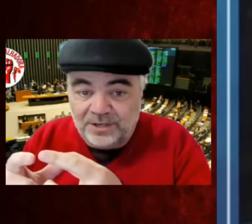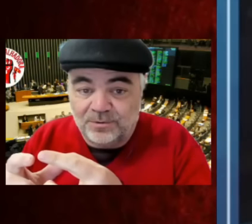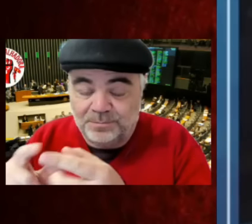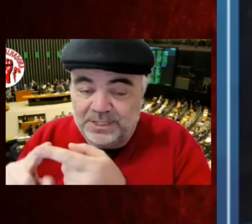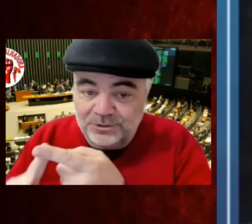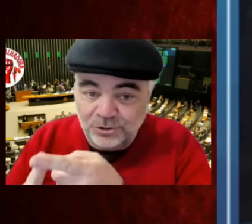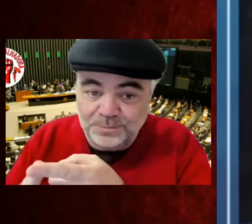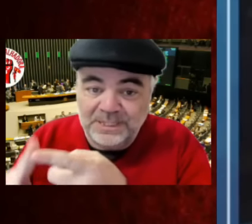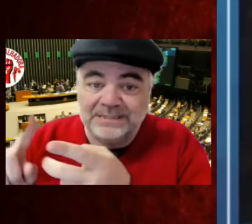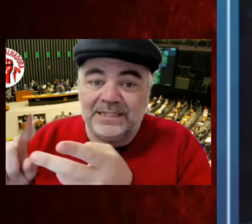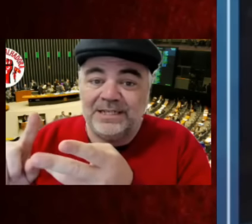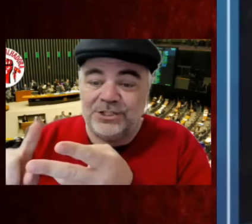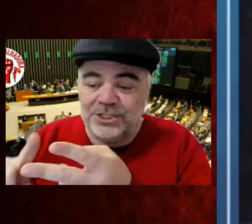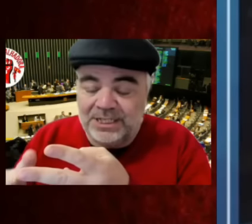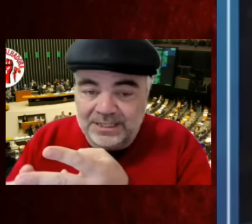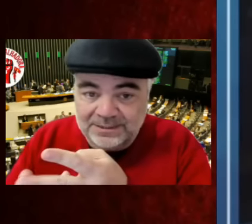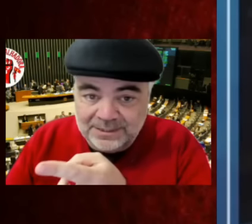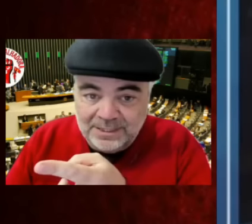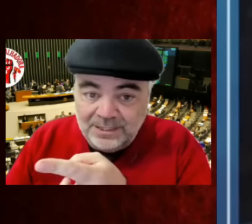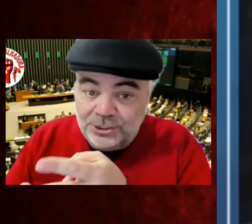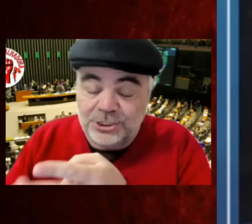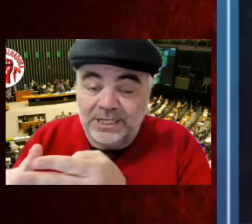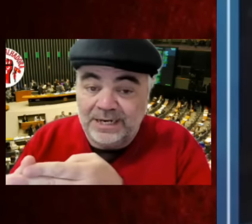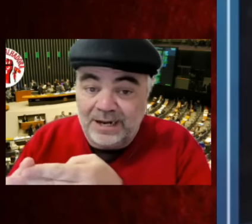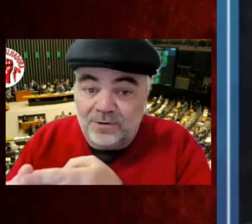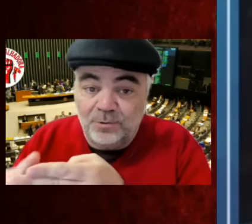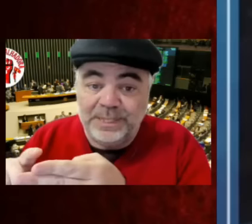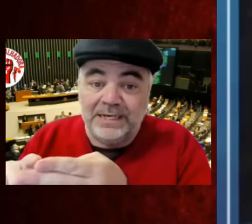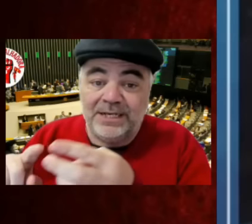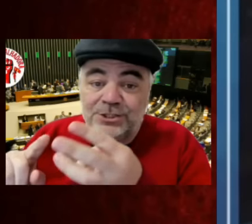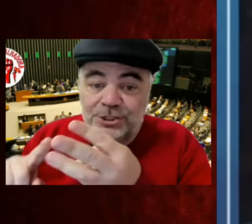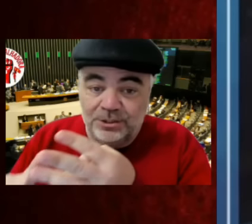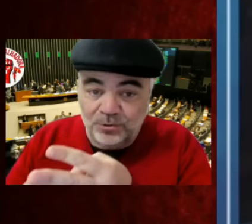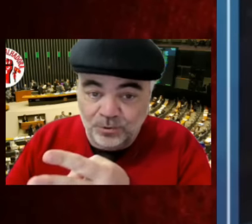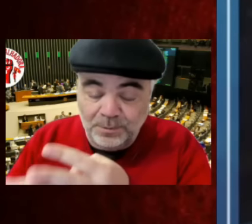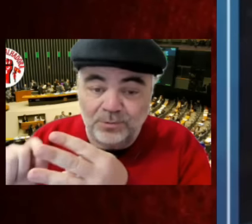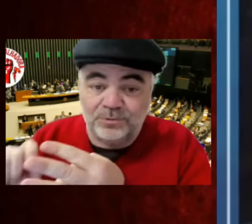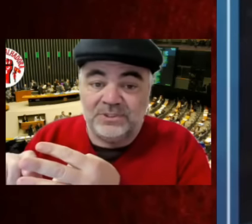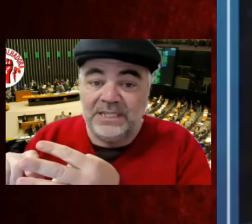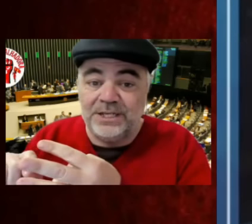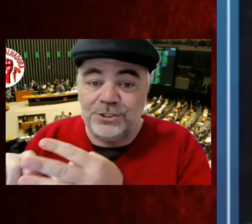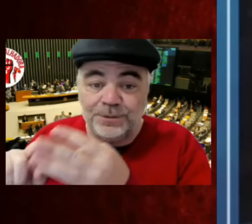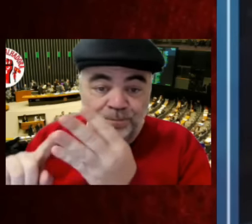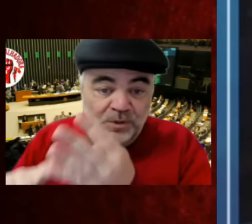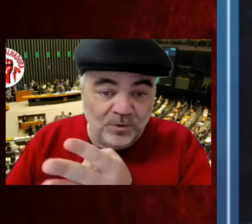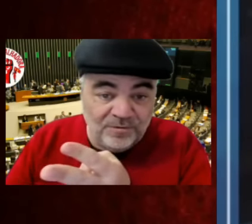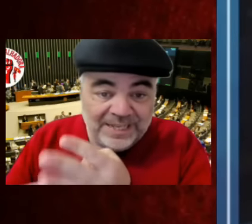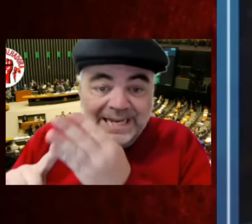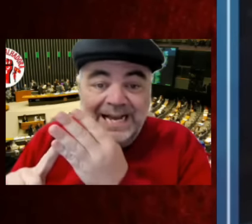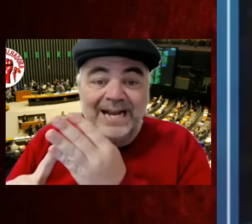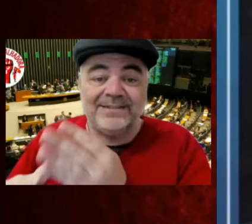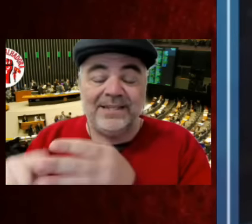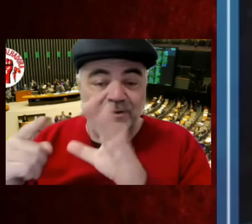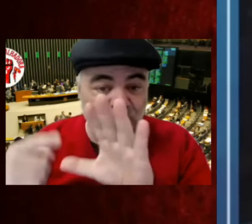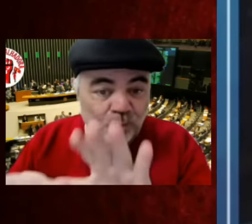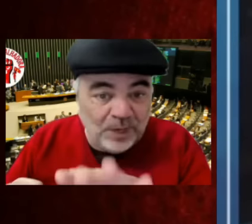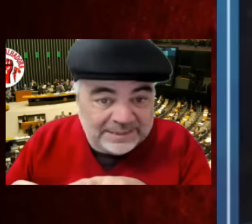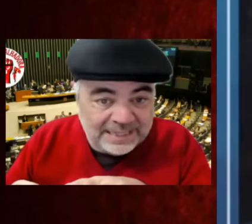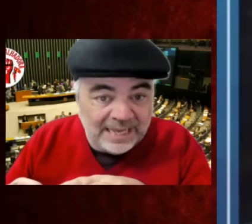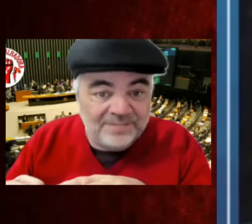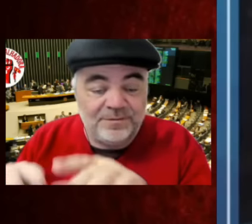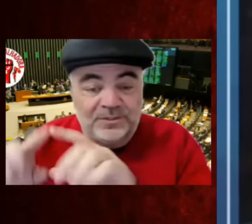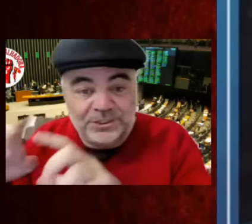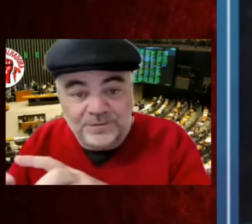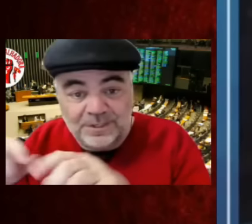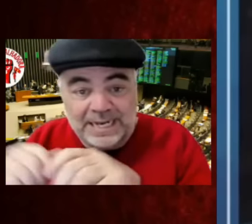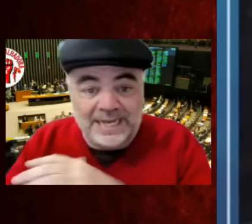ali do governo, ministro de Minas e Energias, general Almirante, o Mauricide, o Van Garten, o